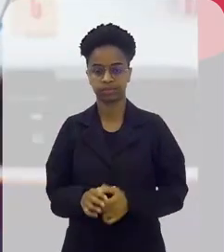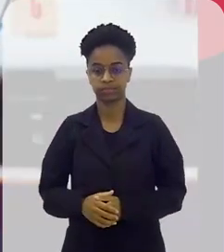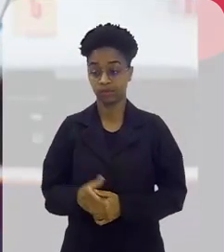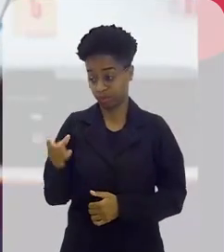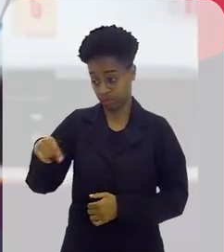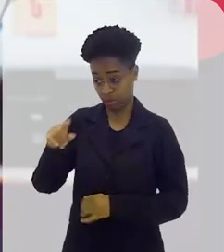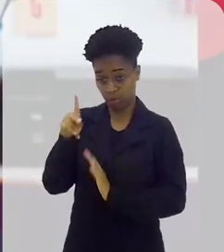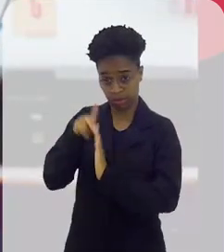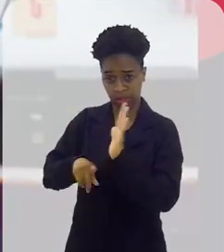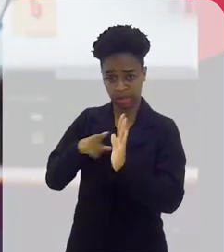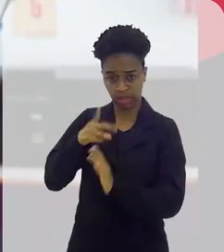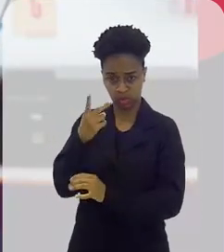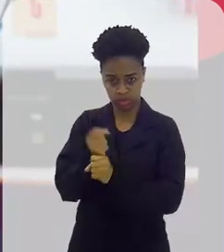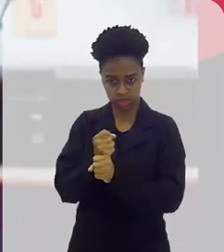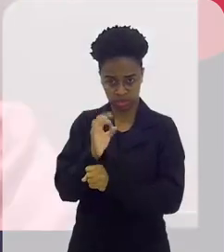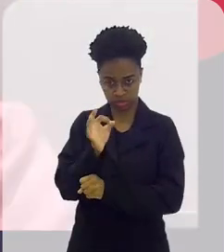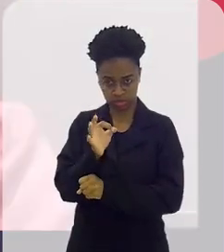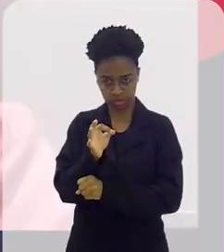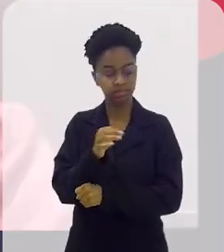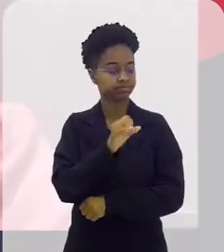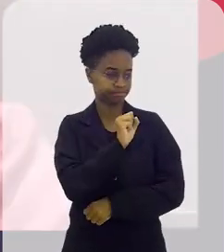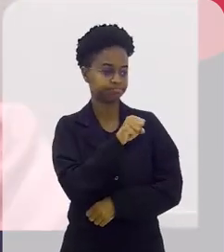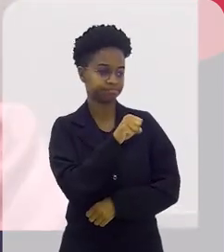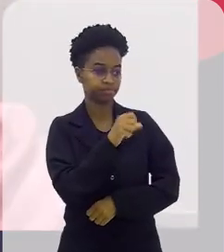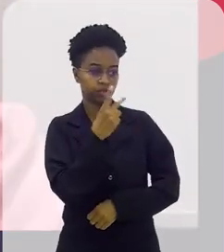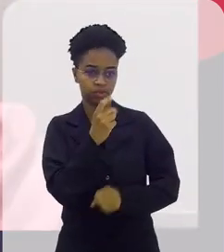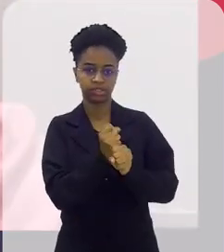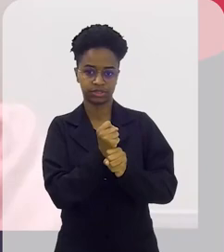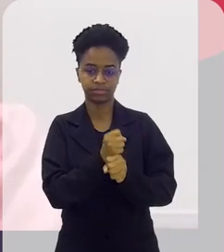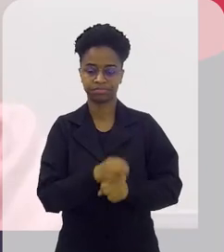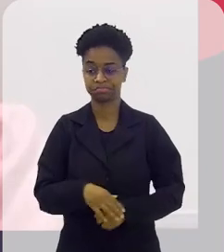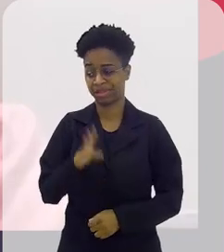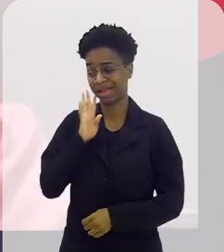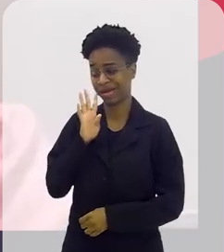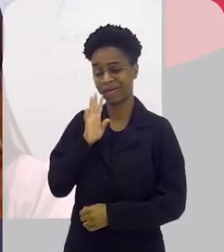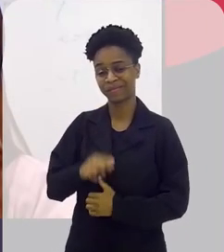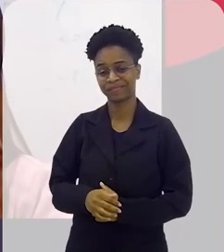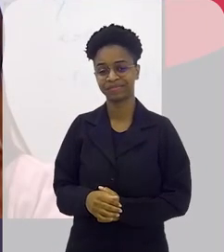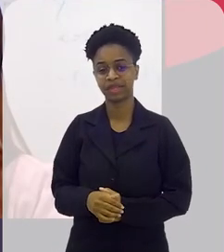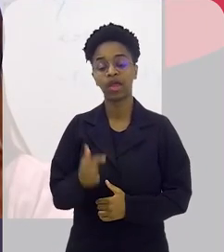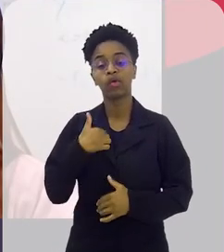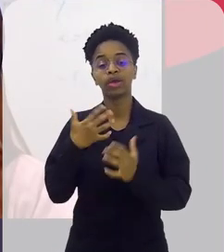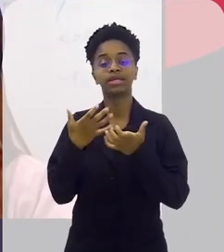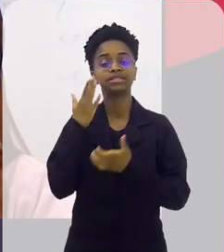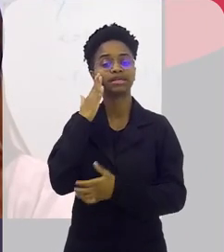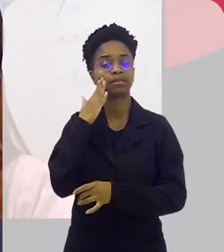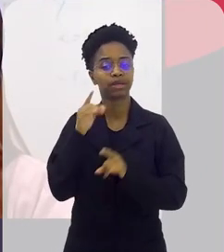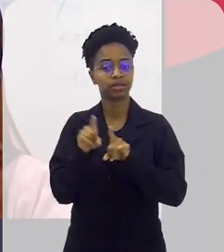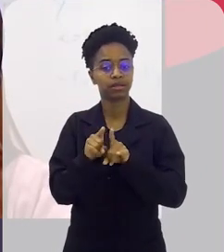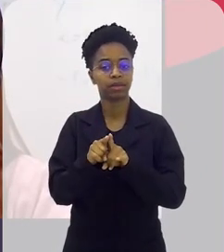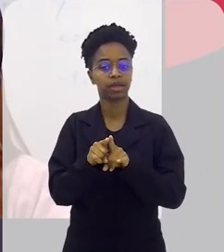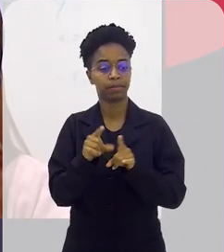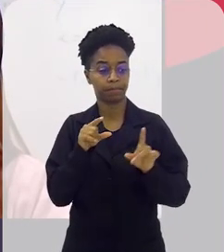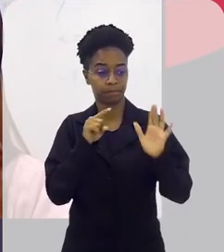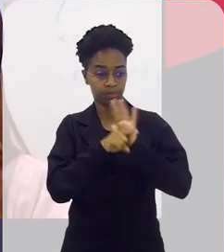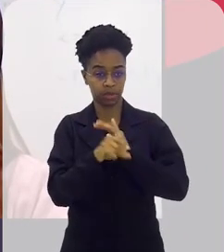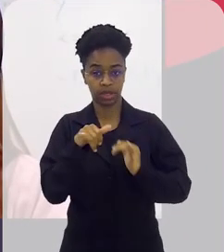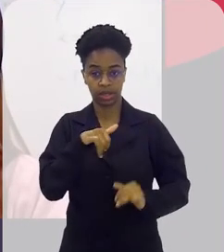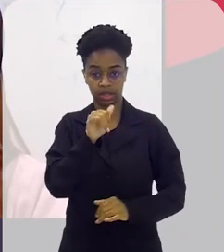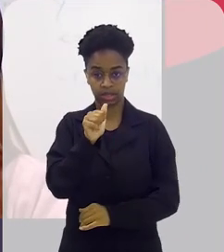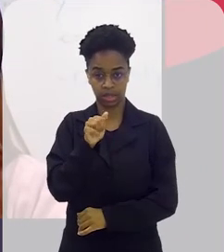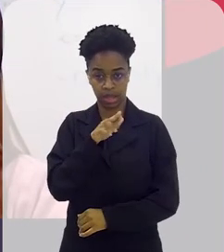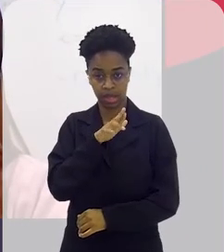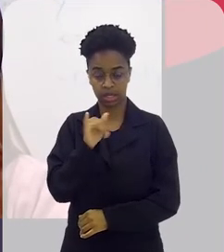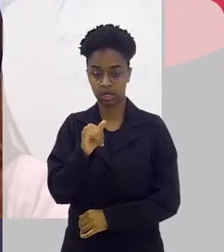Esse projeto de vocês tem dois anos já? Já, já sim. Tem tempinho. Muito bacana. Queria saber também, voltando para o Iari agora,